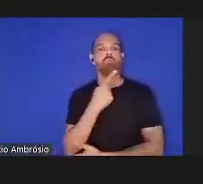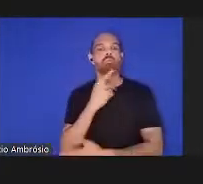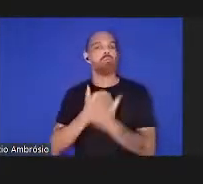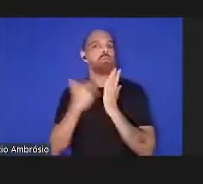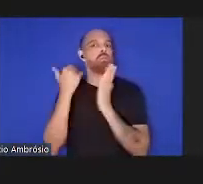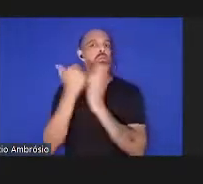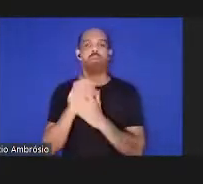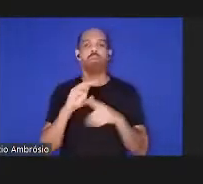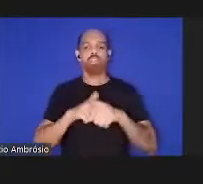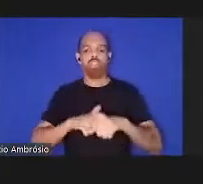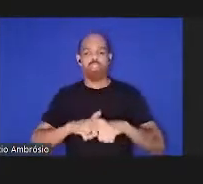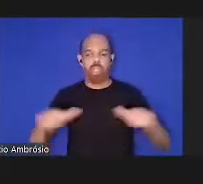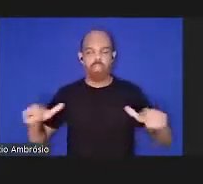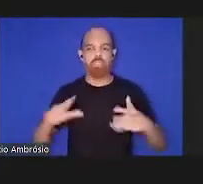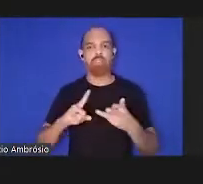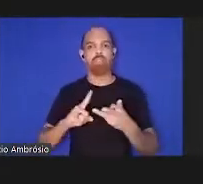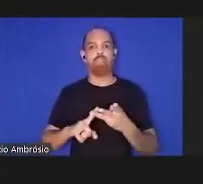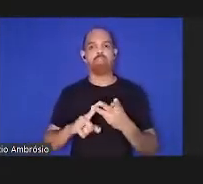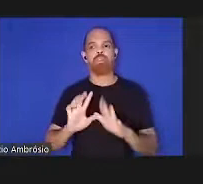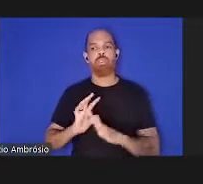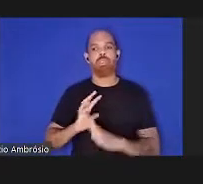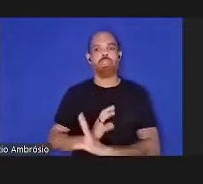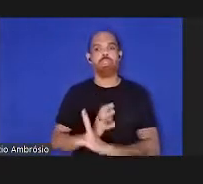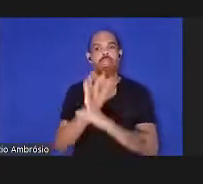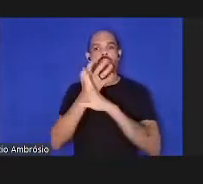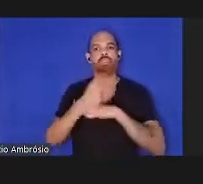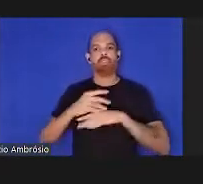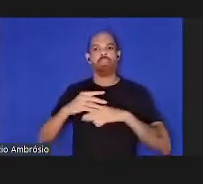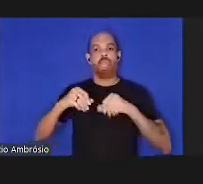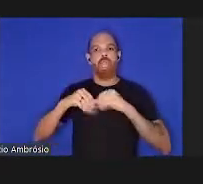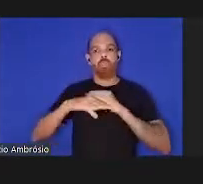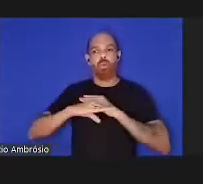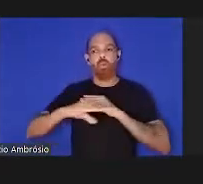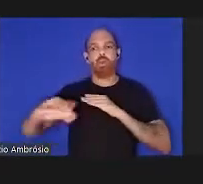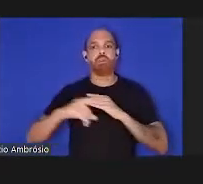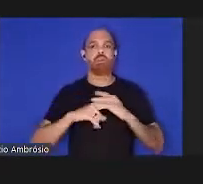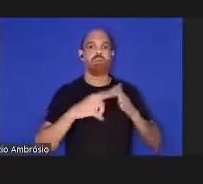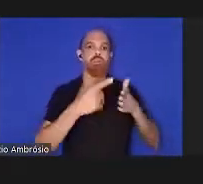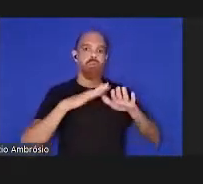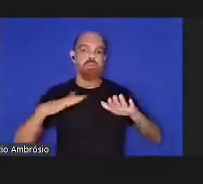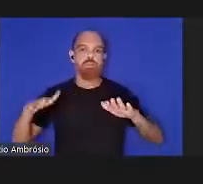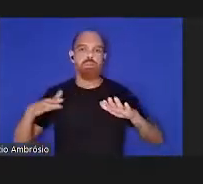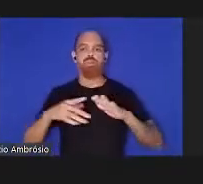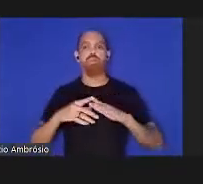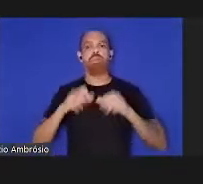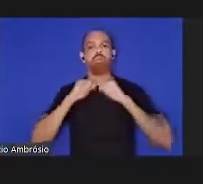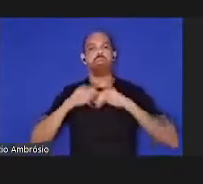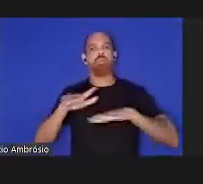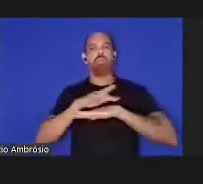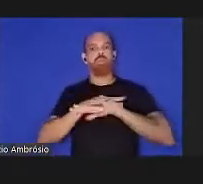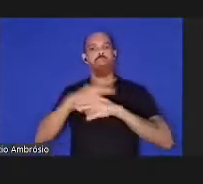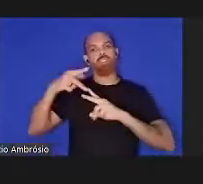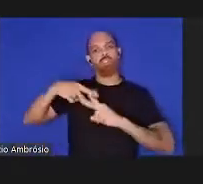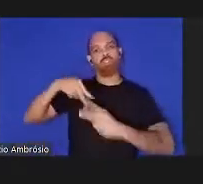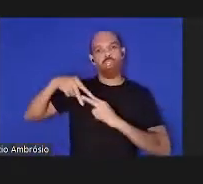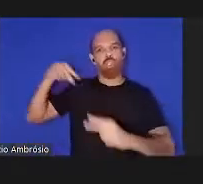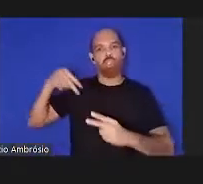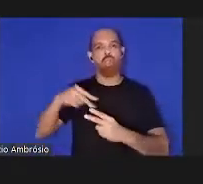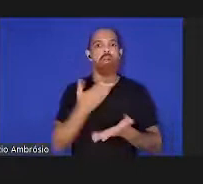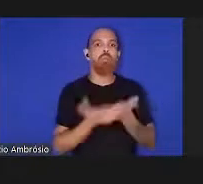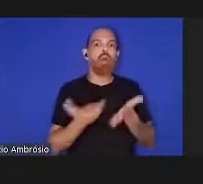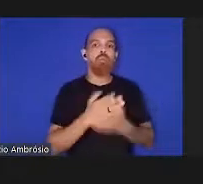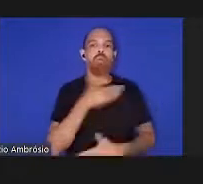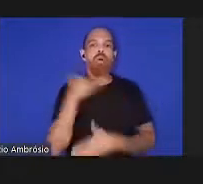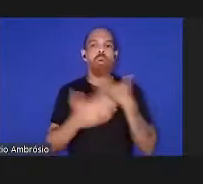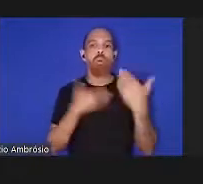desertificação acidificação dos oceanos surtos de doenças geonóticas perda de biodiversidade e